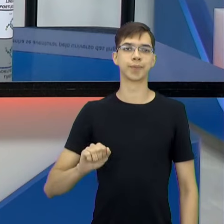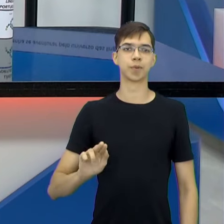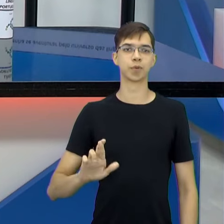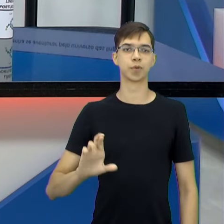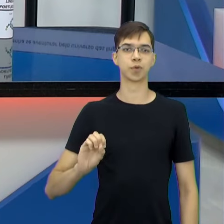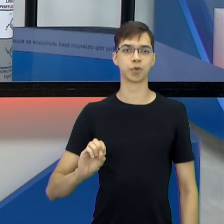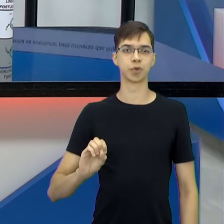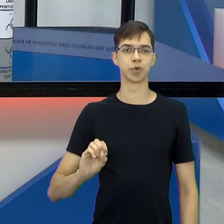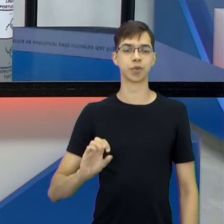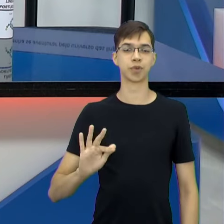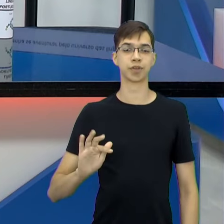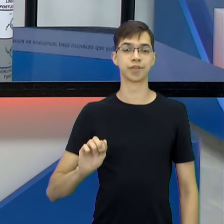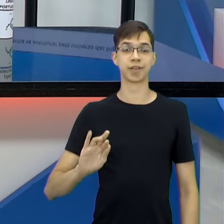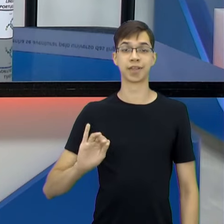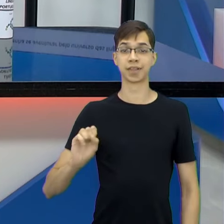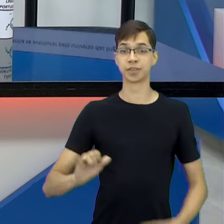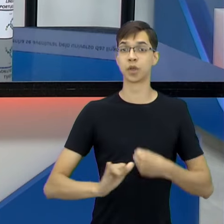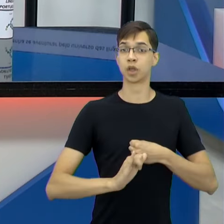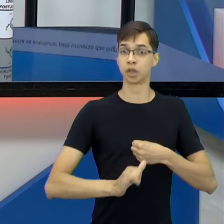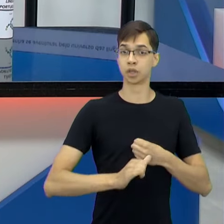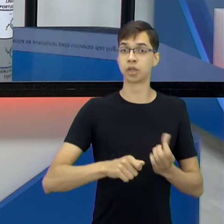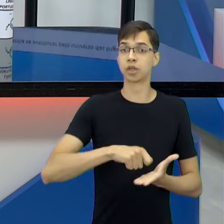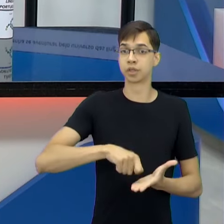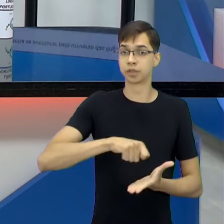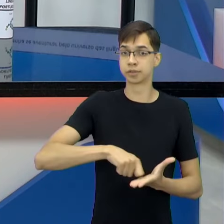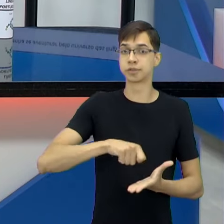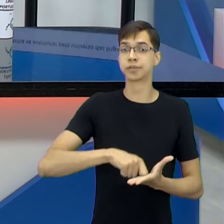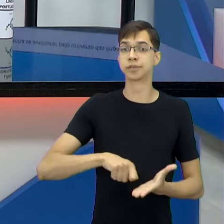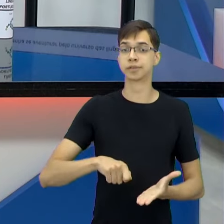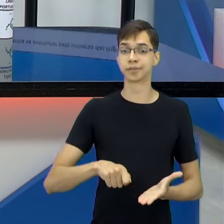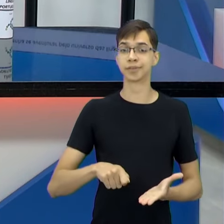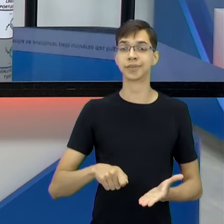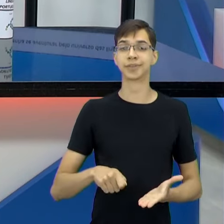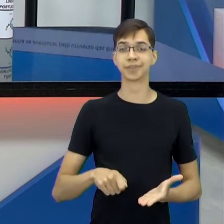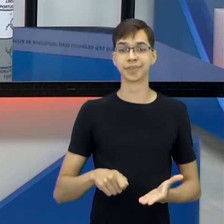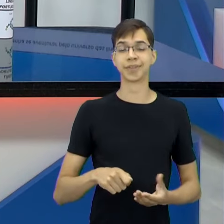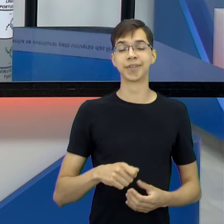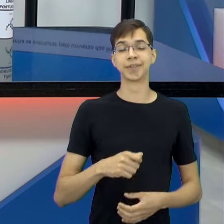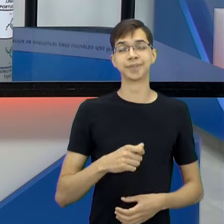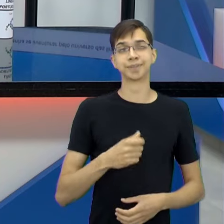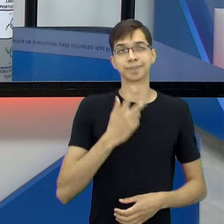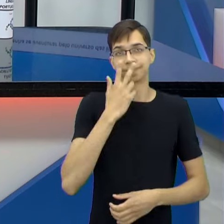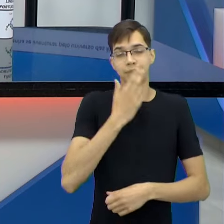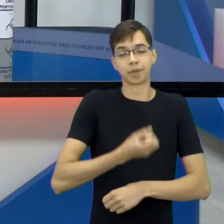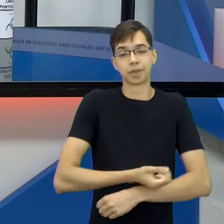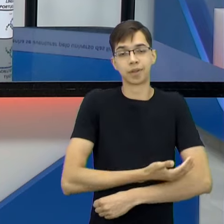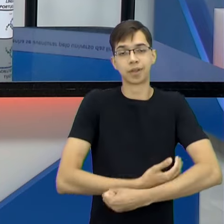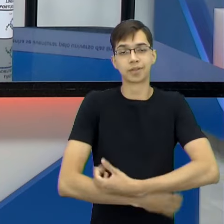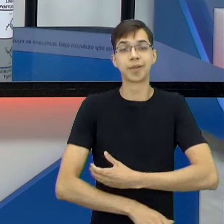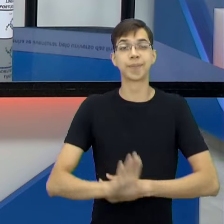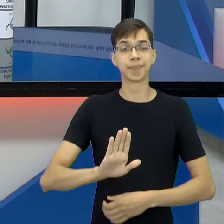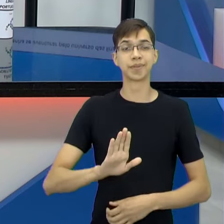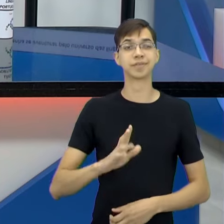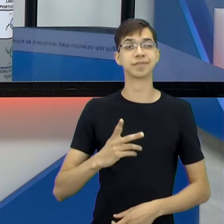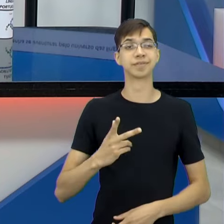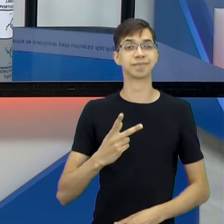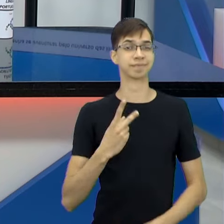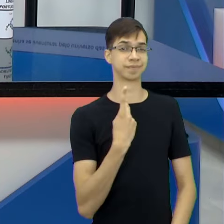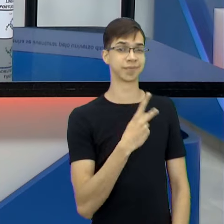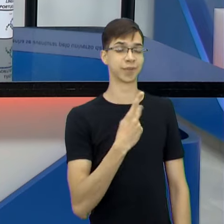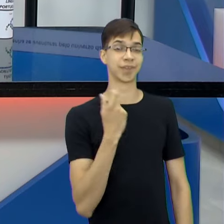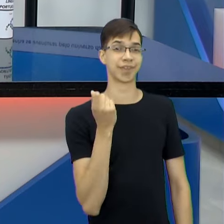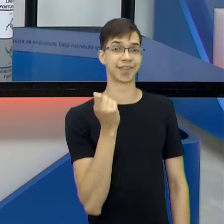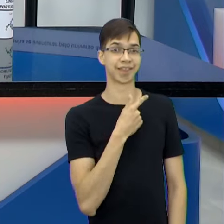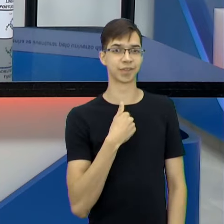também uma crônica, e dele é mais emotiva, né? É mais emotiva, tá ligado? A sua foi mais engraçada, porque eu fico pensando, o que o Mauro estava